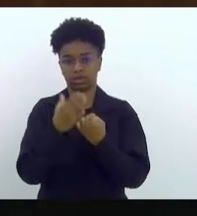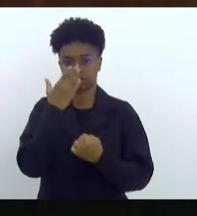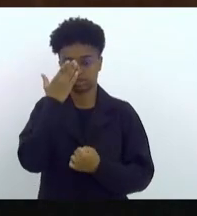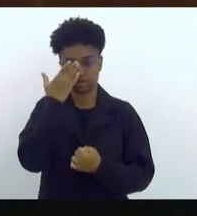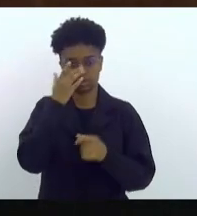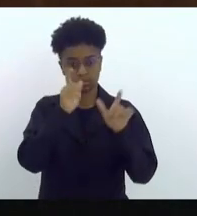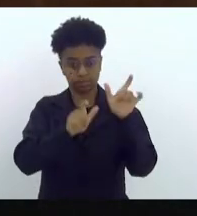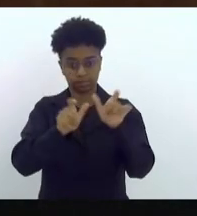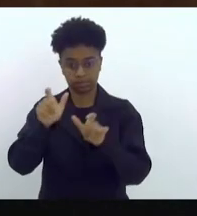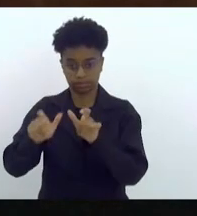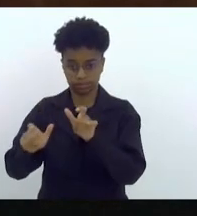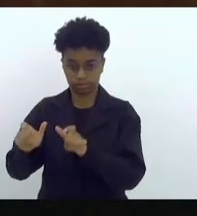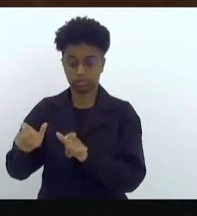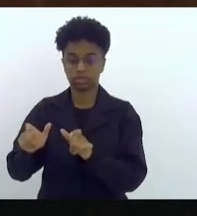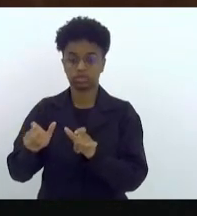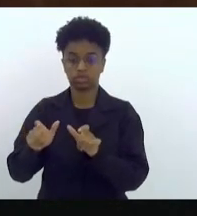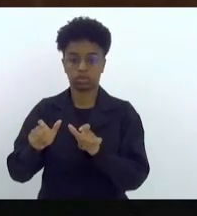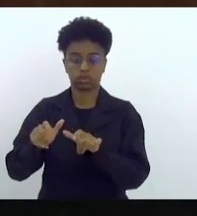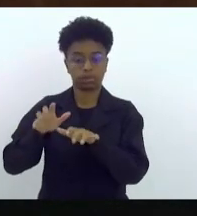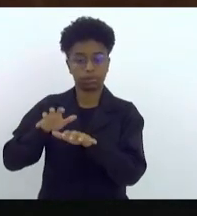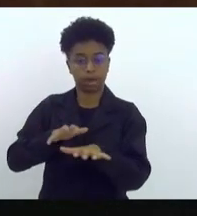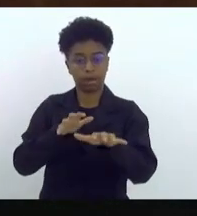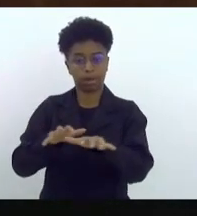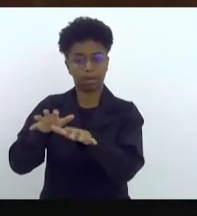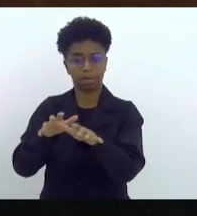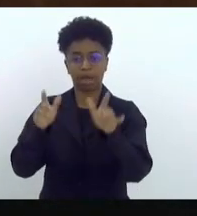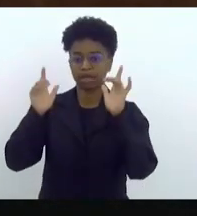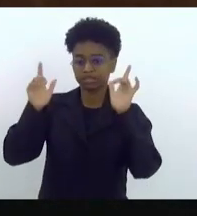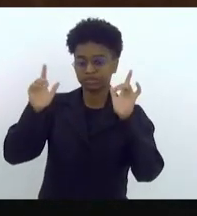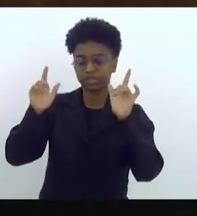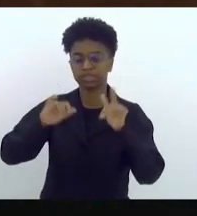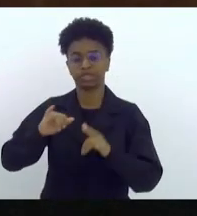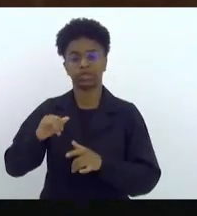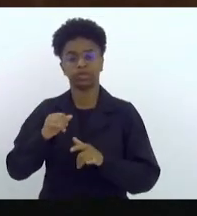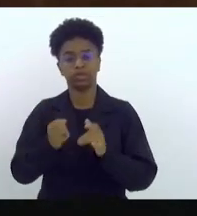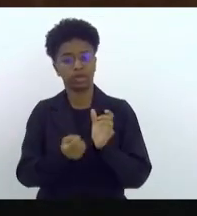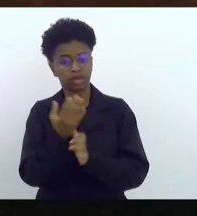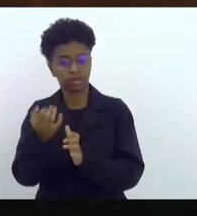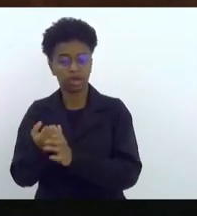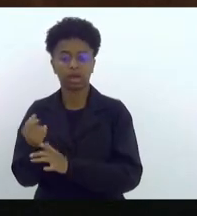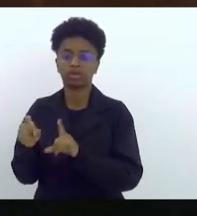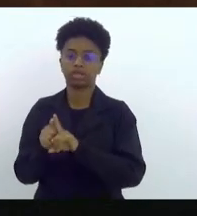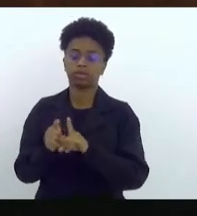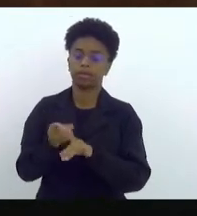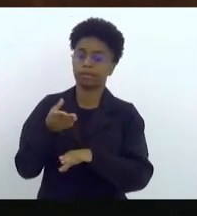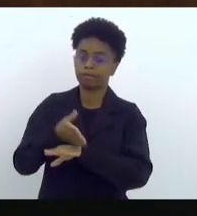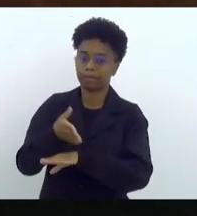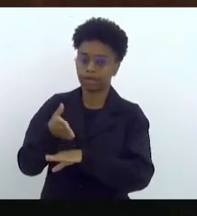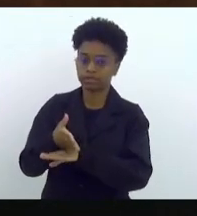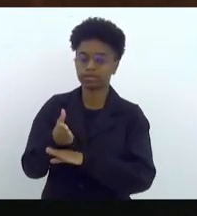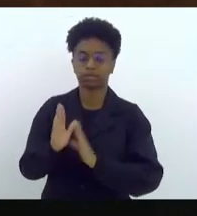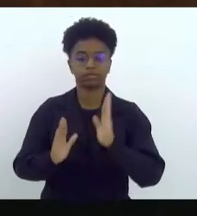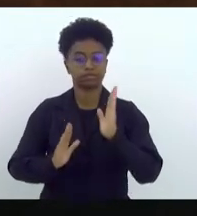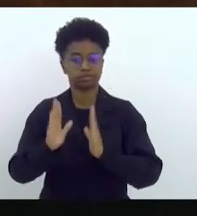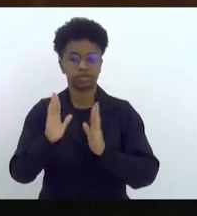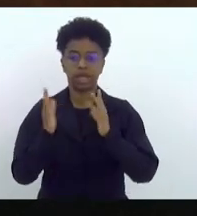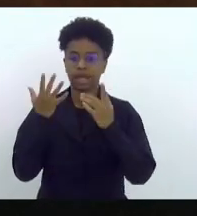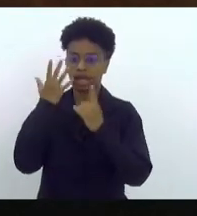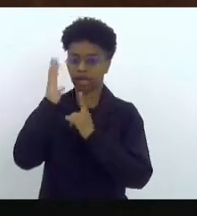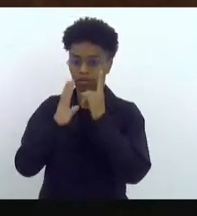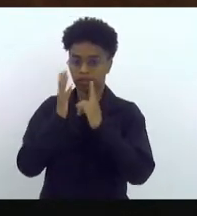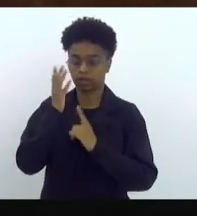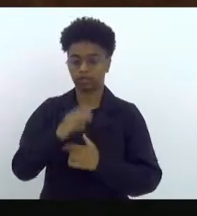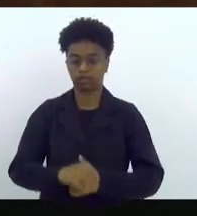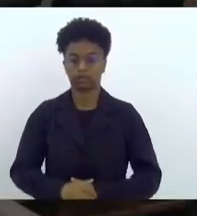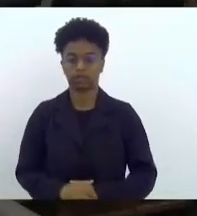e daquelas que estão se divertindo, produzindo e participando das atividades de carnaval.